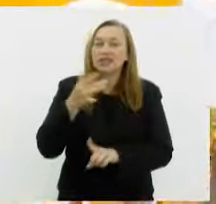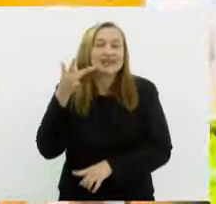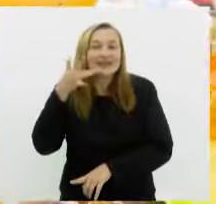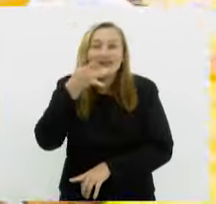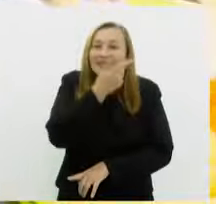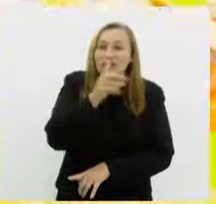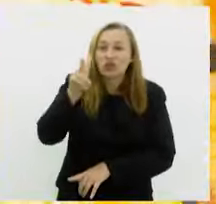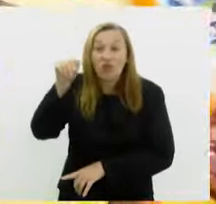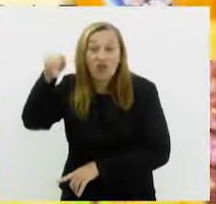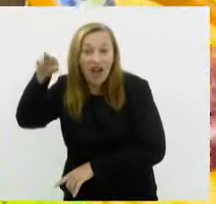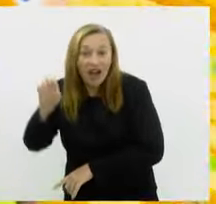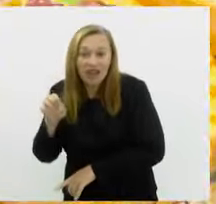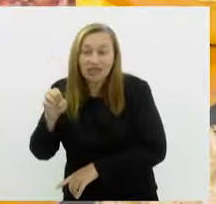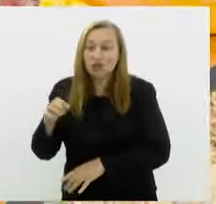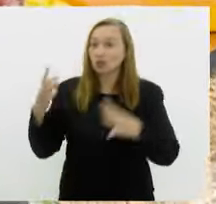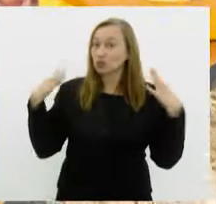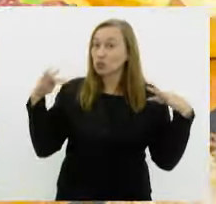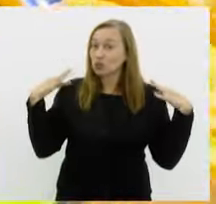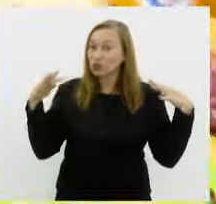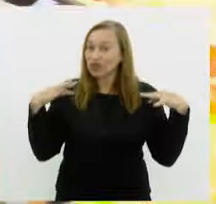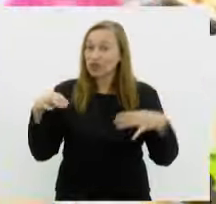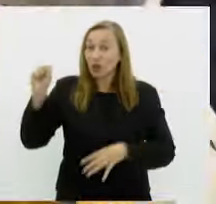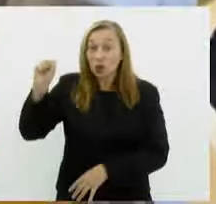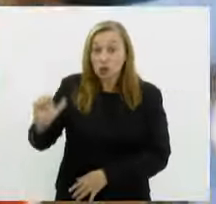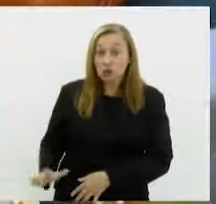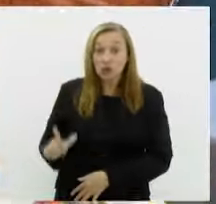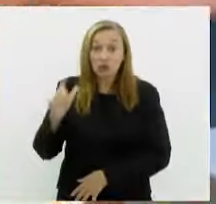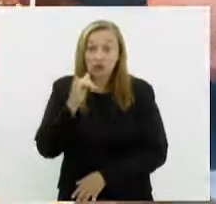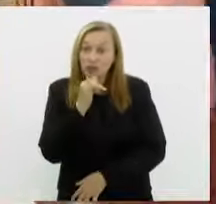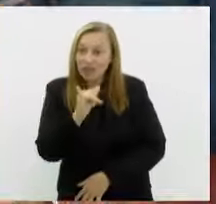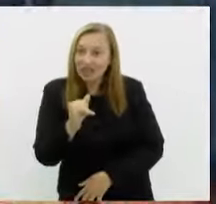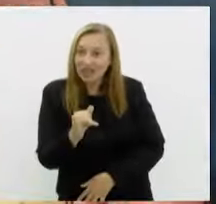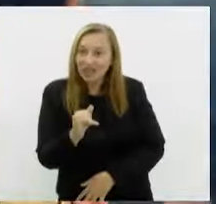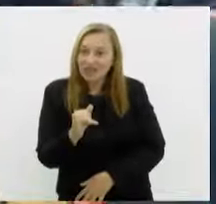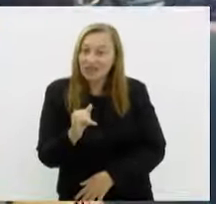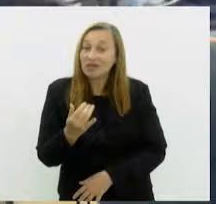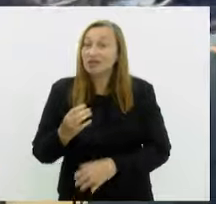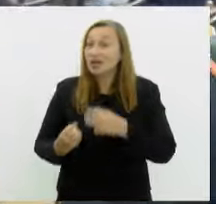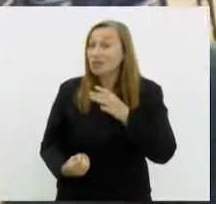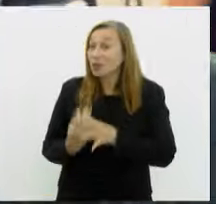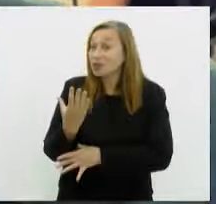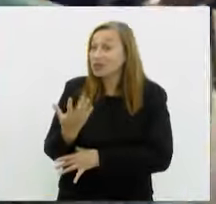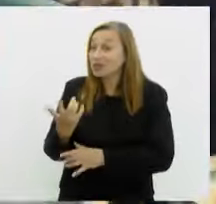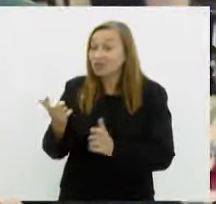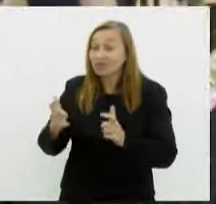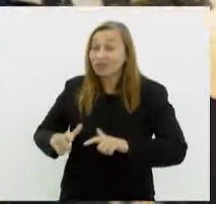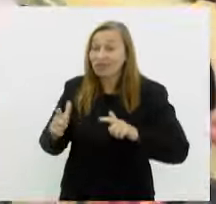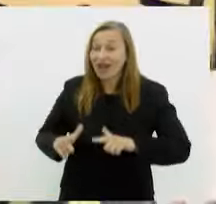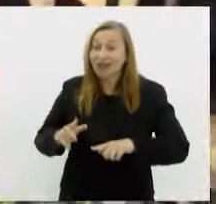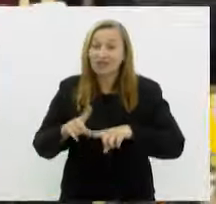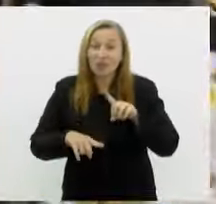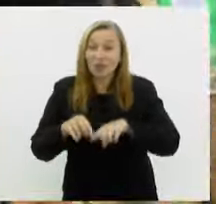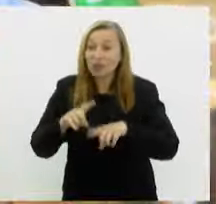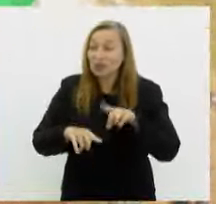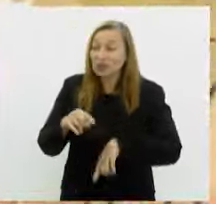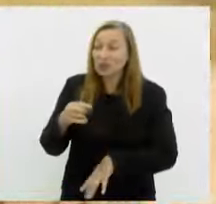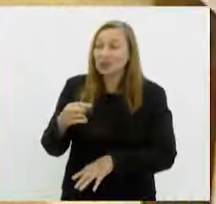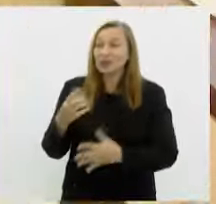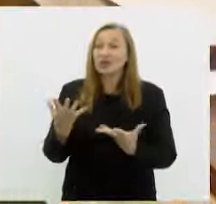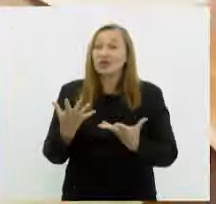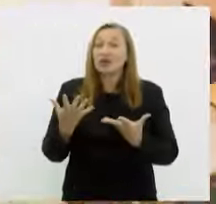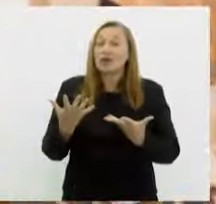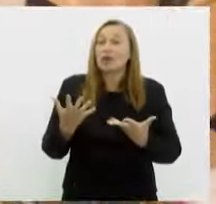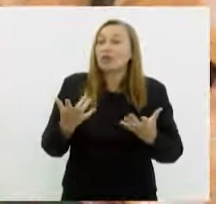evento que impulsiona o turismo na região sul-fluminense. Para o fomento da produção regional, foi assinado um acordo para a criação do arranjo